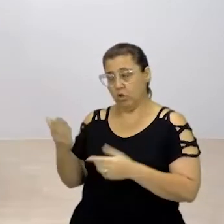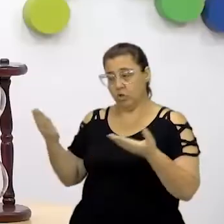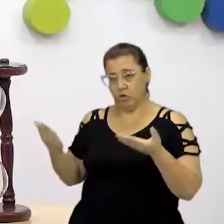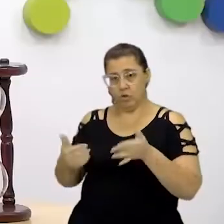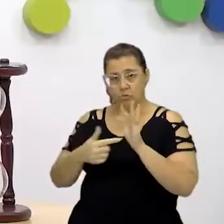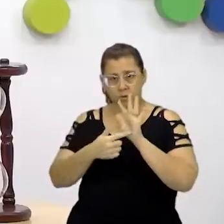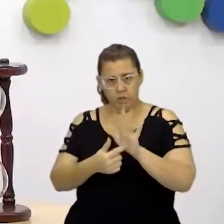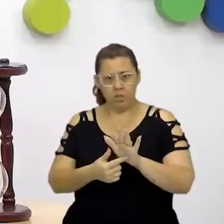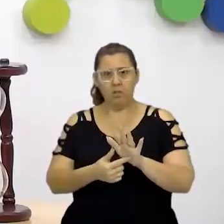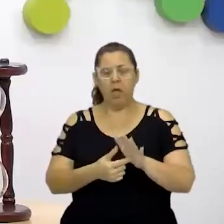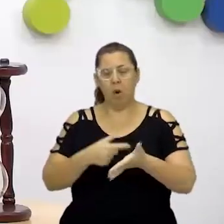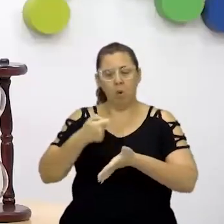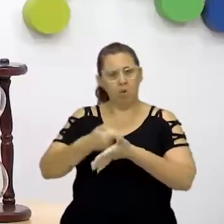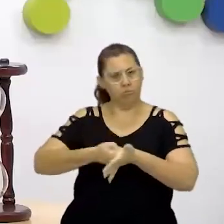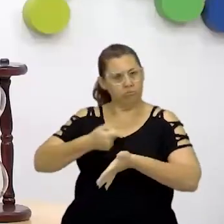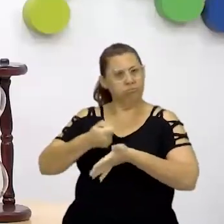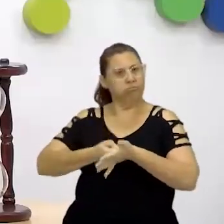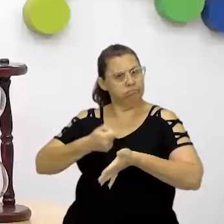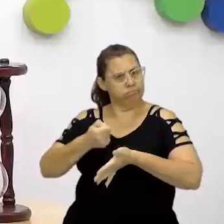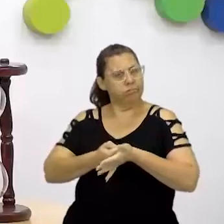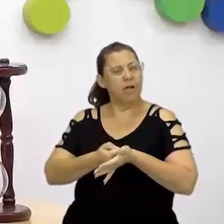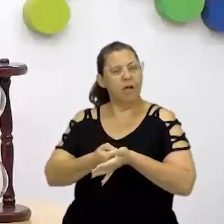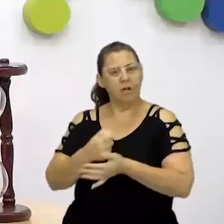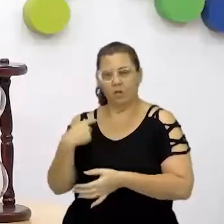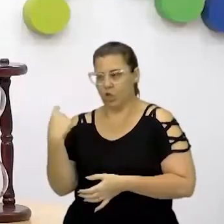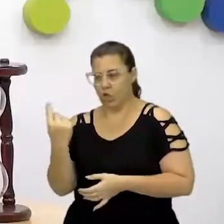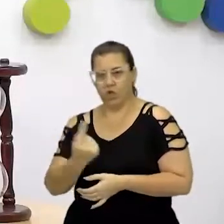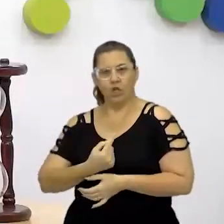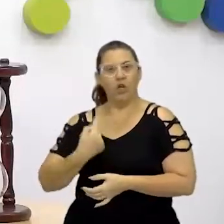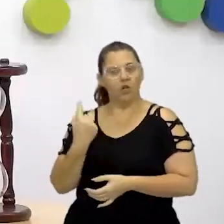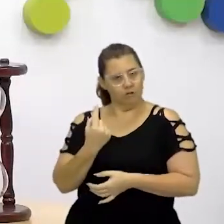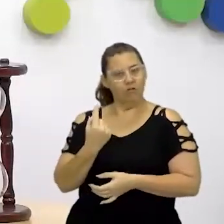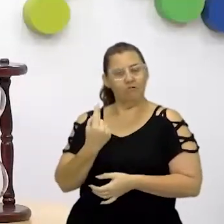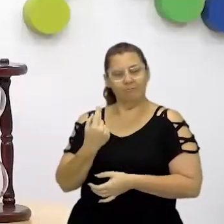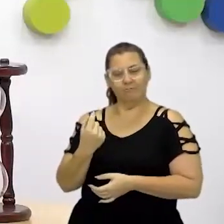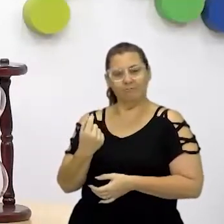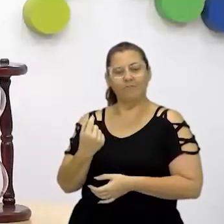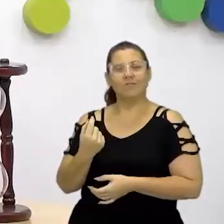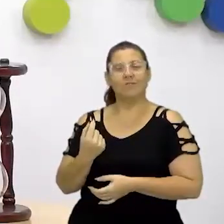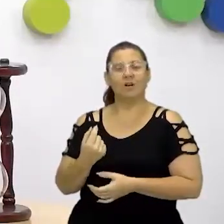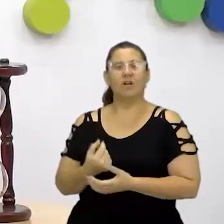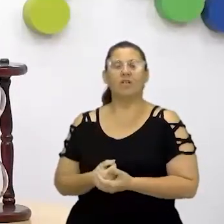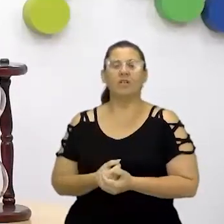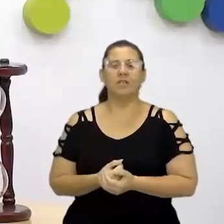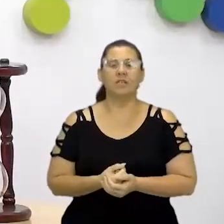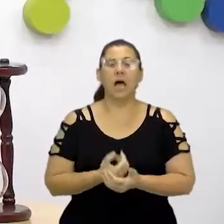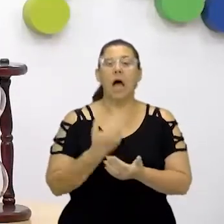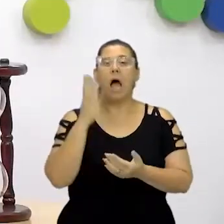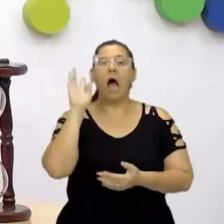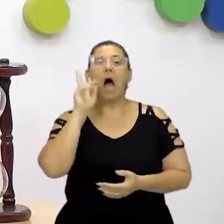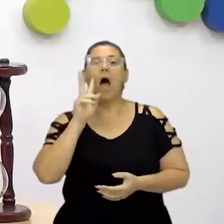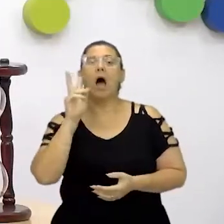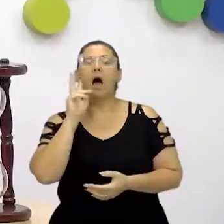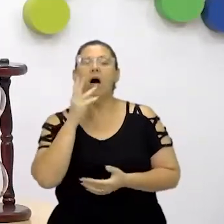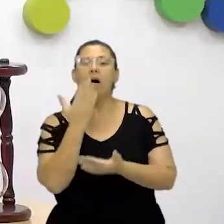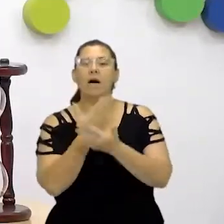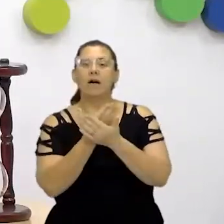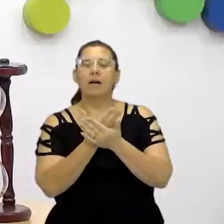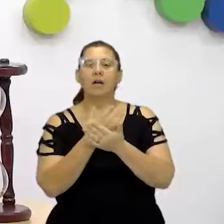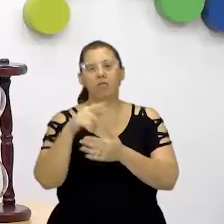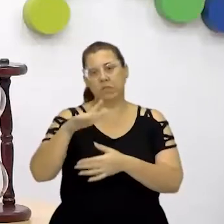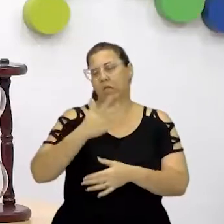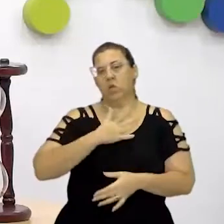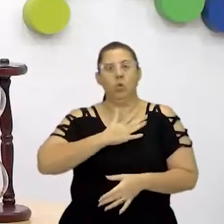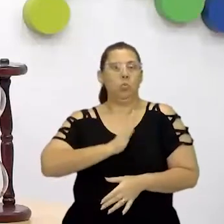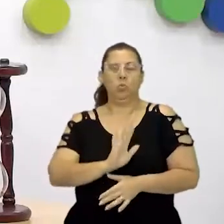é muito defender a nossa cátedra, né? É defender aqui as aulas de história. Então, mesmo que você não queira